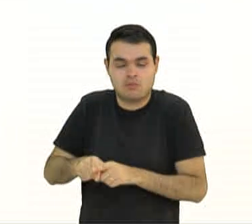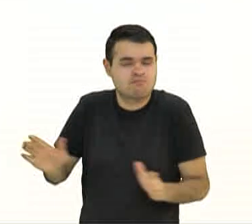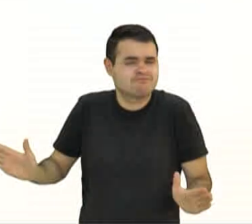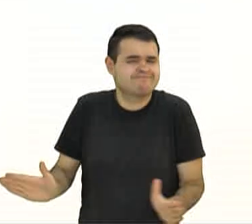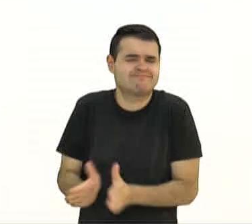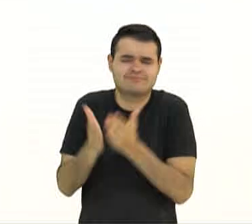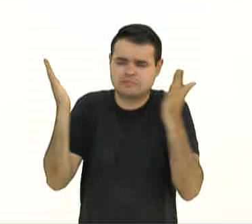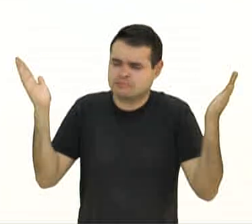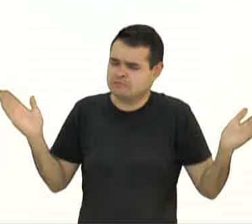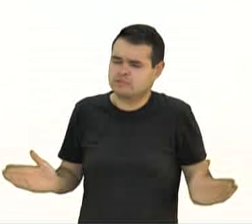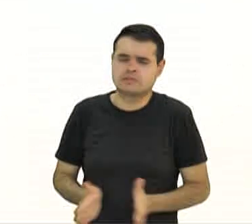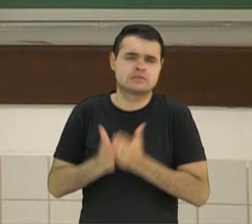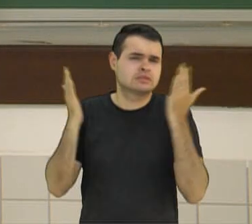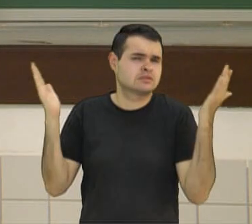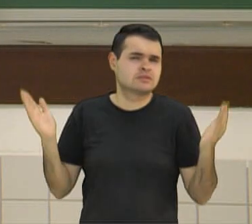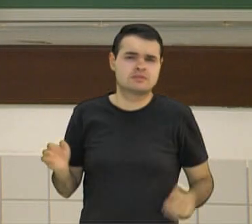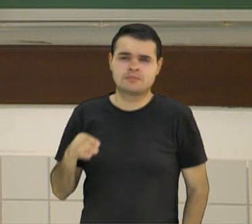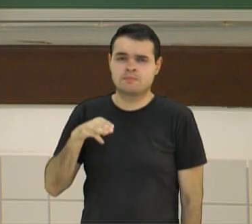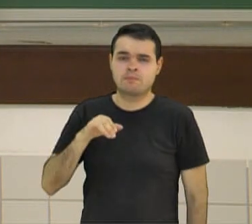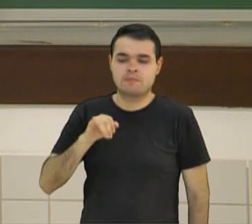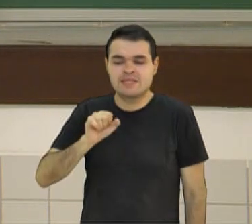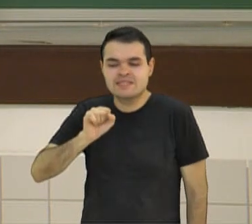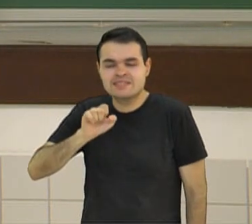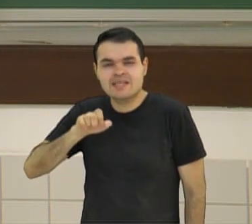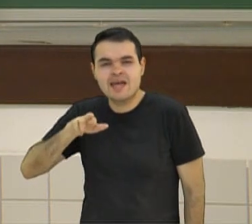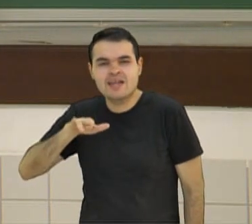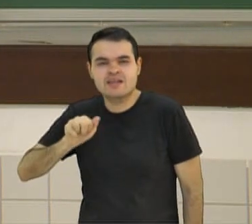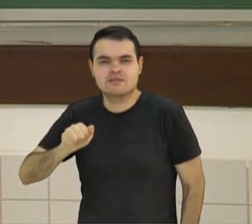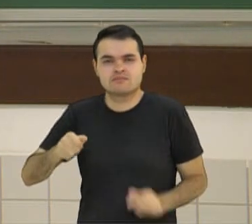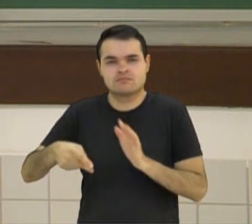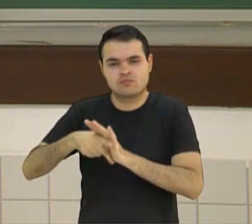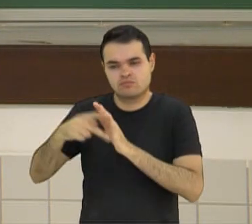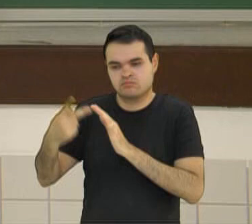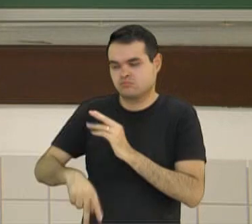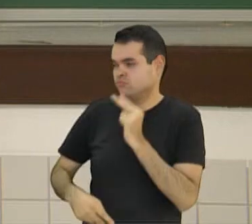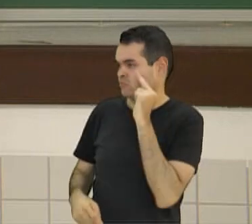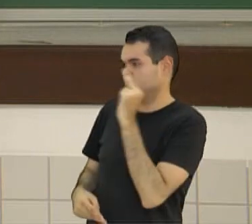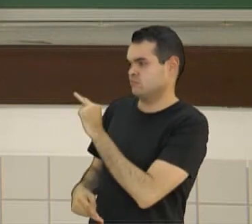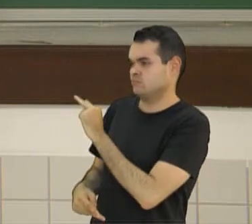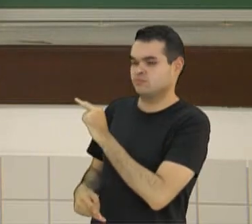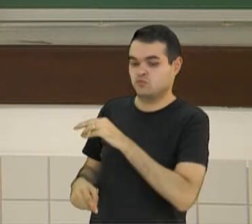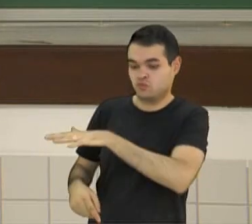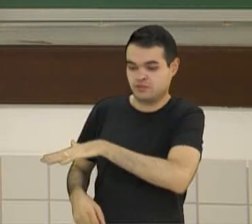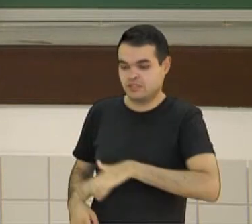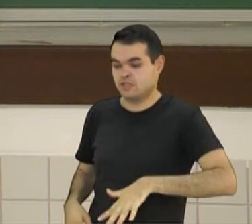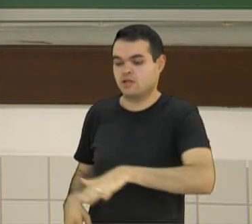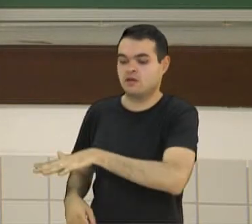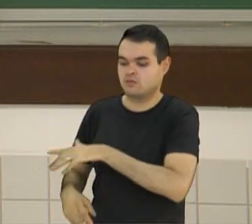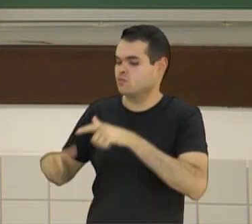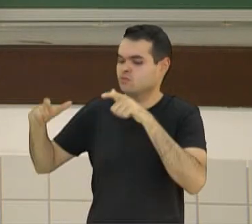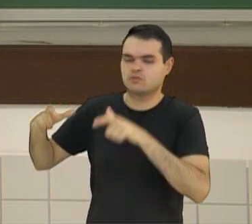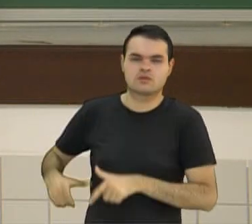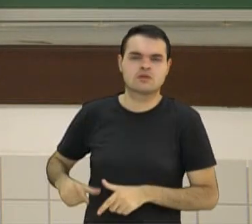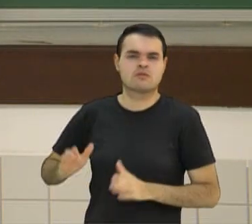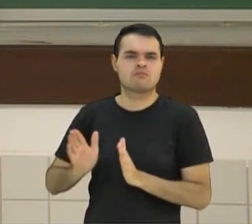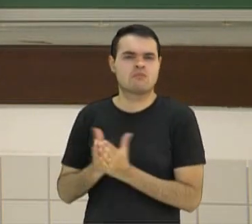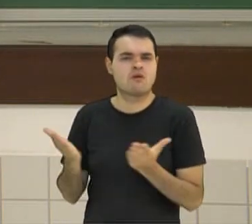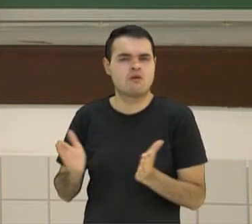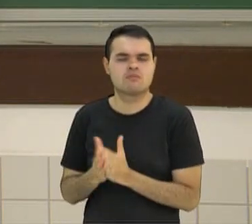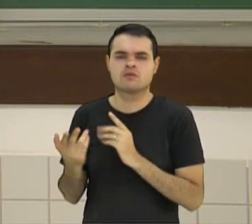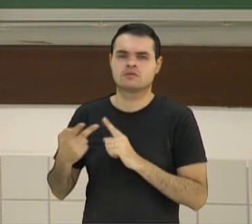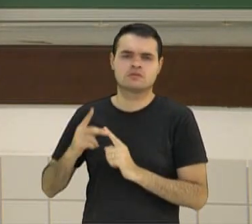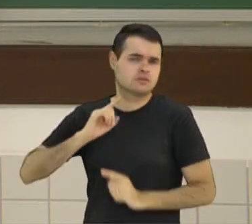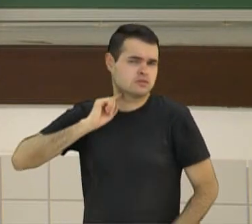a descrição das crianças muda completamente a perspectiva da fotografia. O cenário também demonstra pobreza,